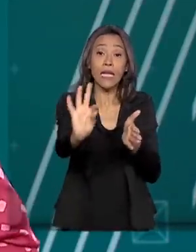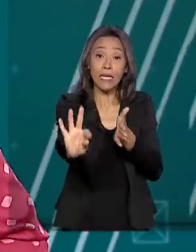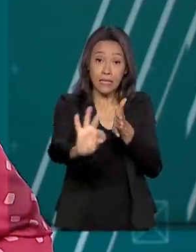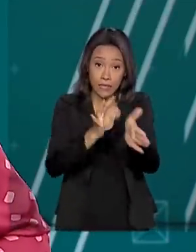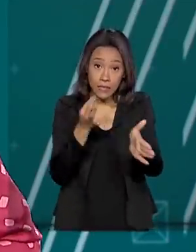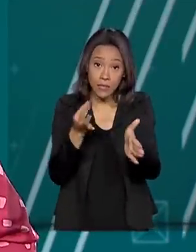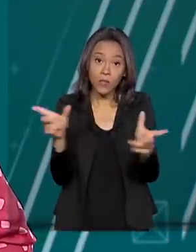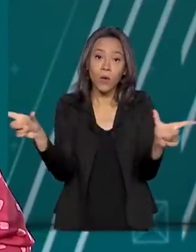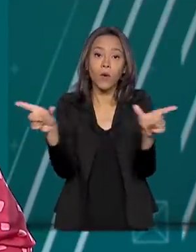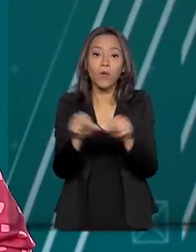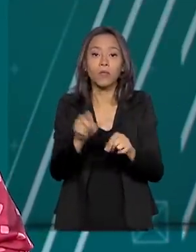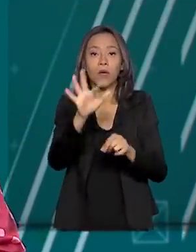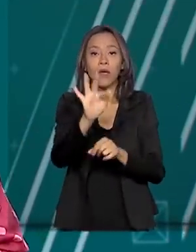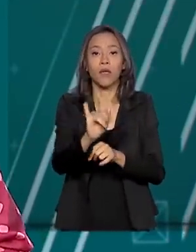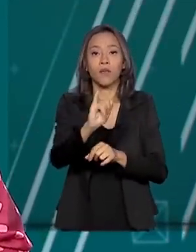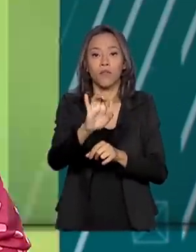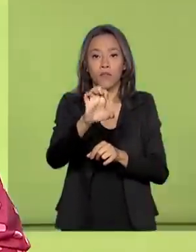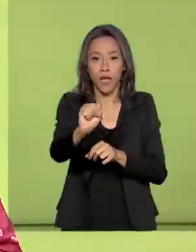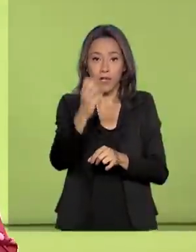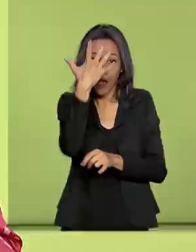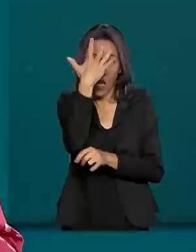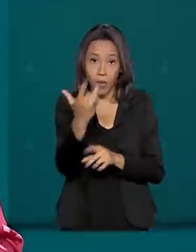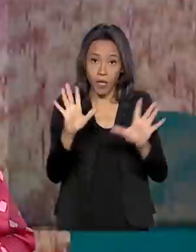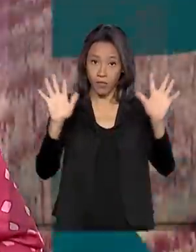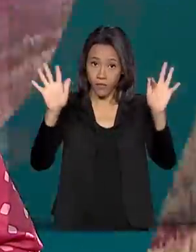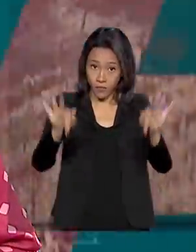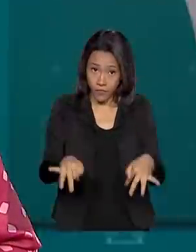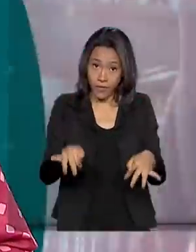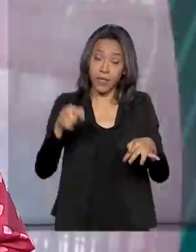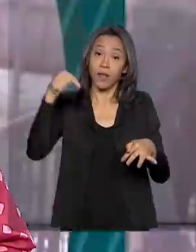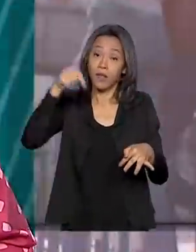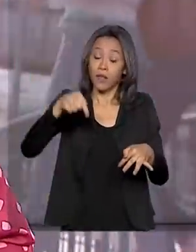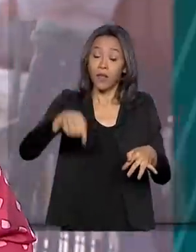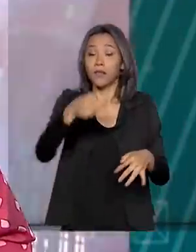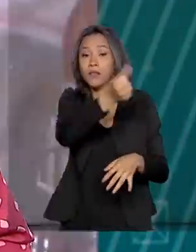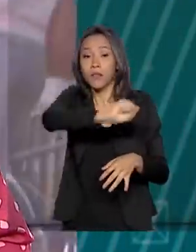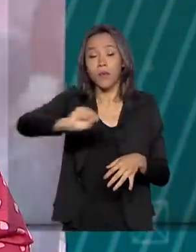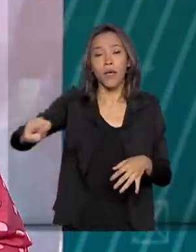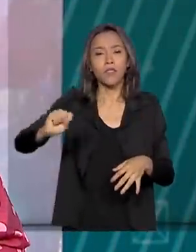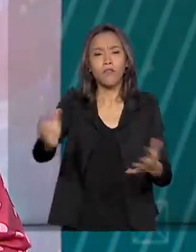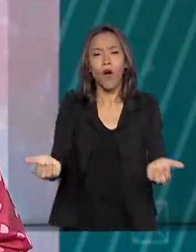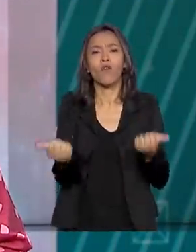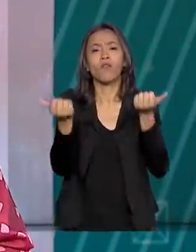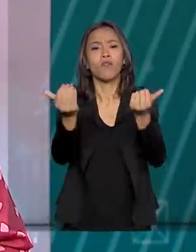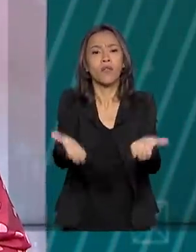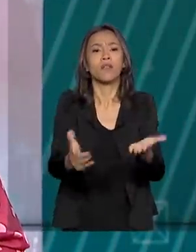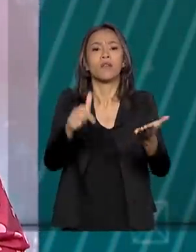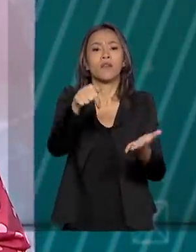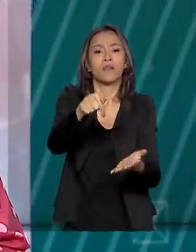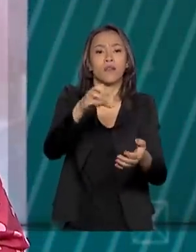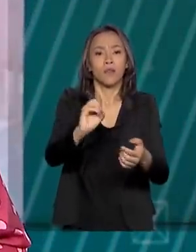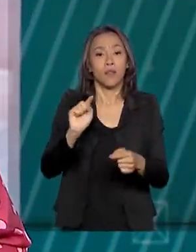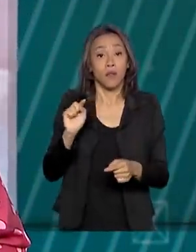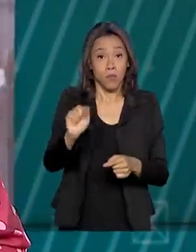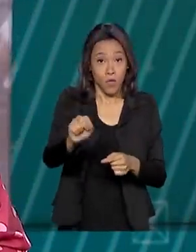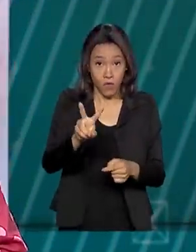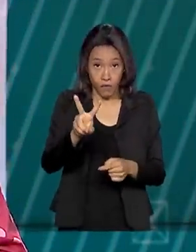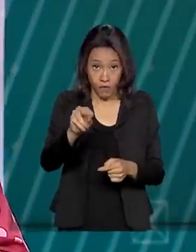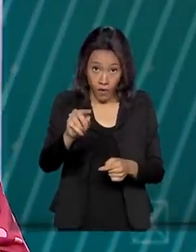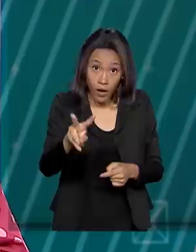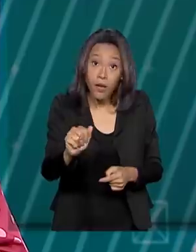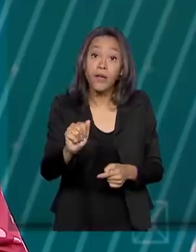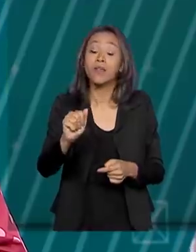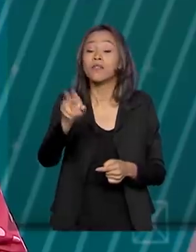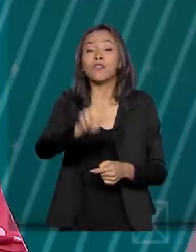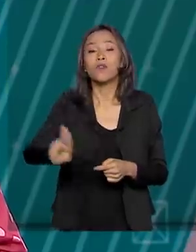Financiamento Estudantil FIES terminam amanhã. Neste semestre, o programa vai oferecer 70 mil vagas em instituições